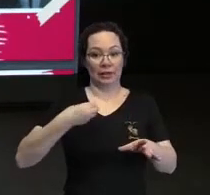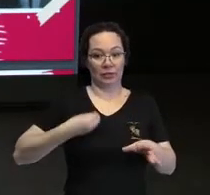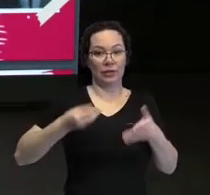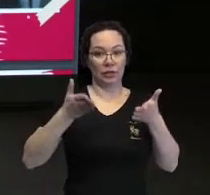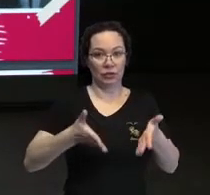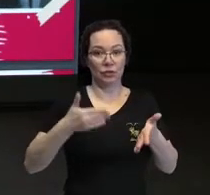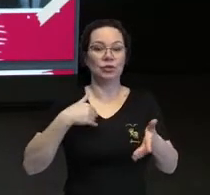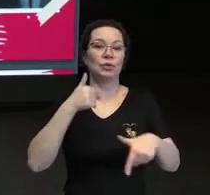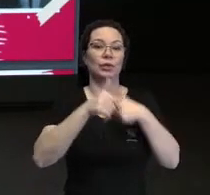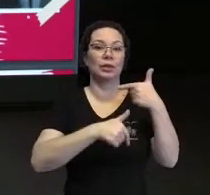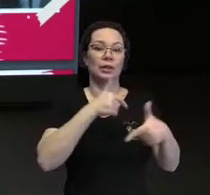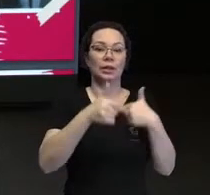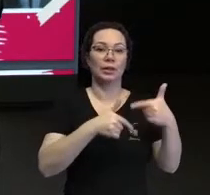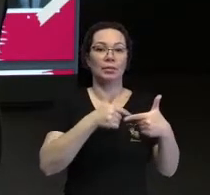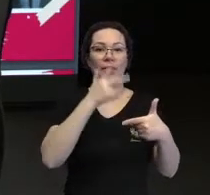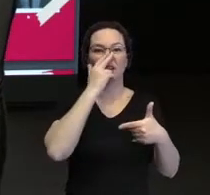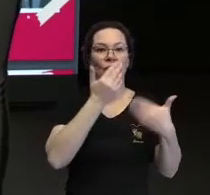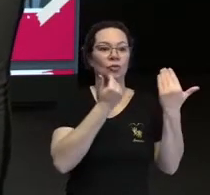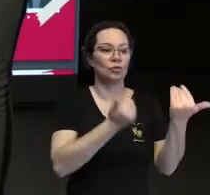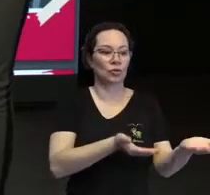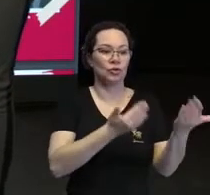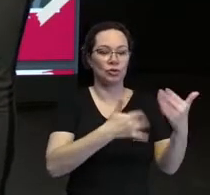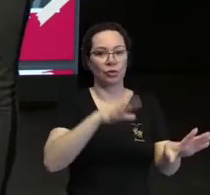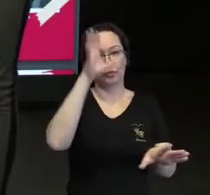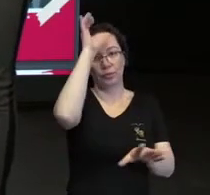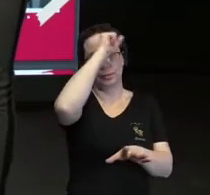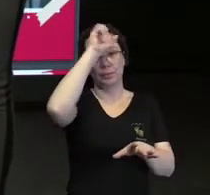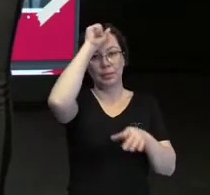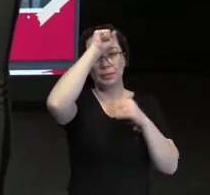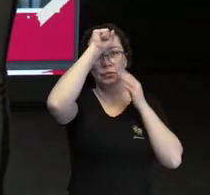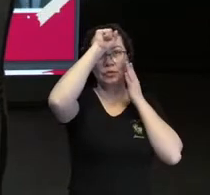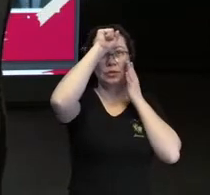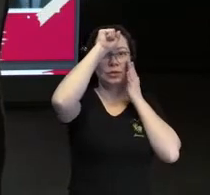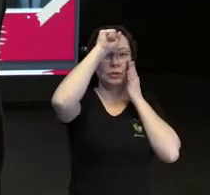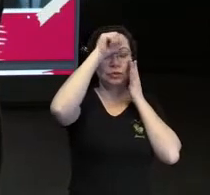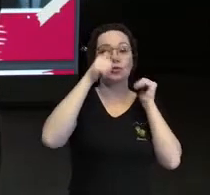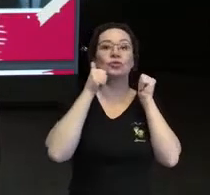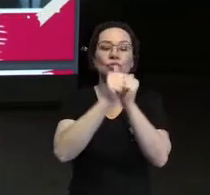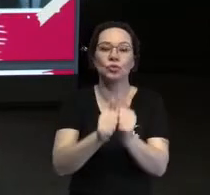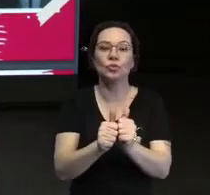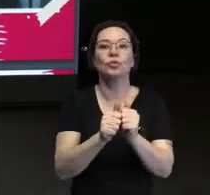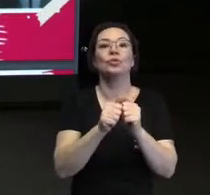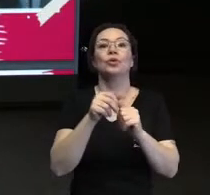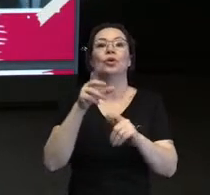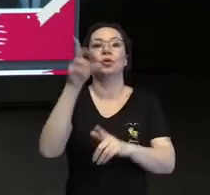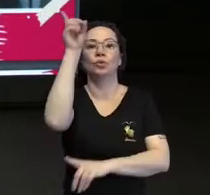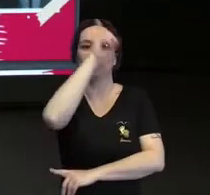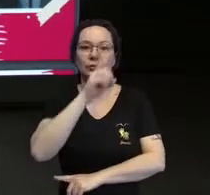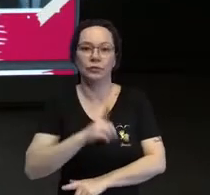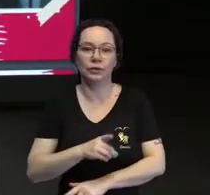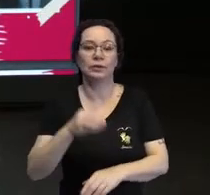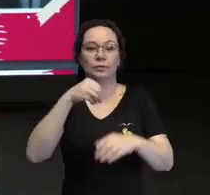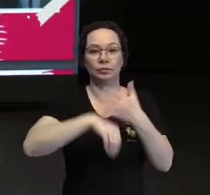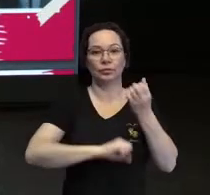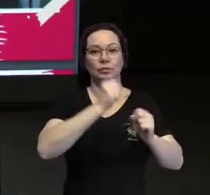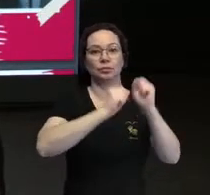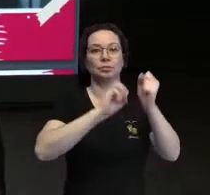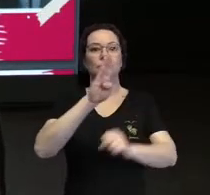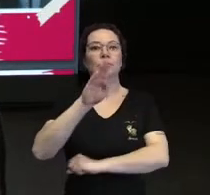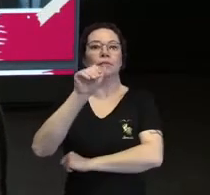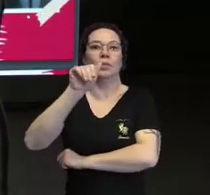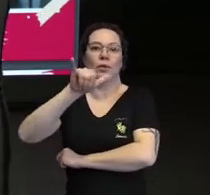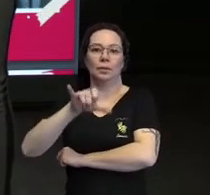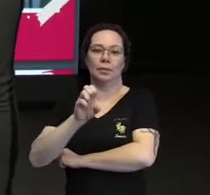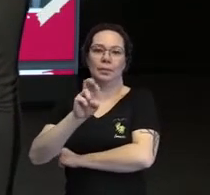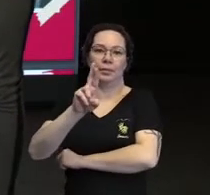atuei como jovem aprendiz, como pessoas com deficiência, na Bayer. Já